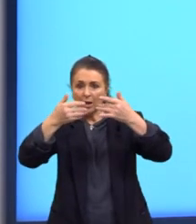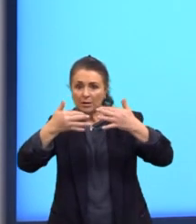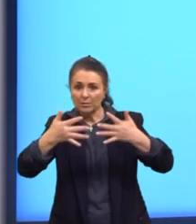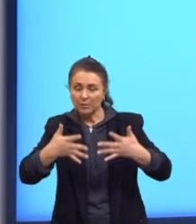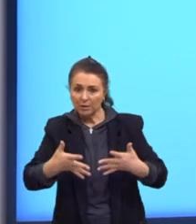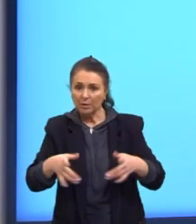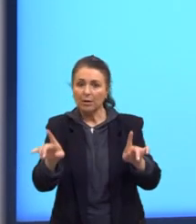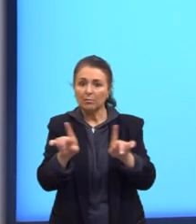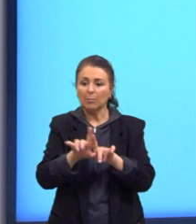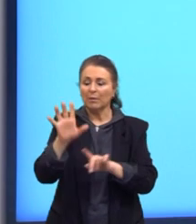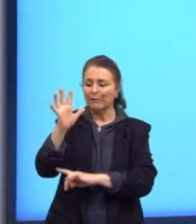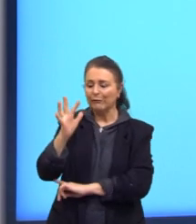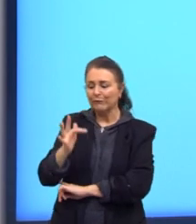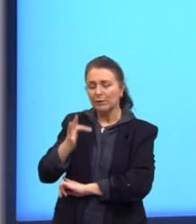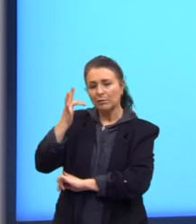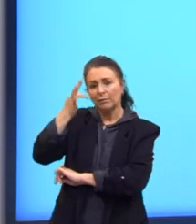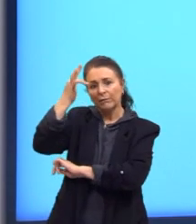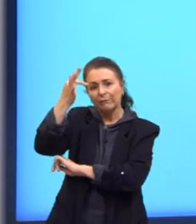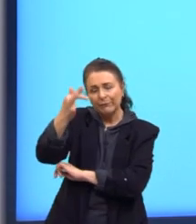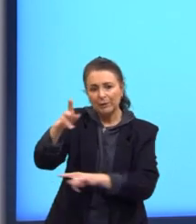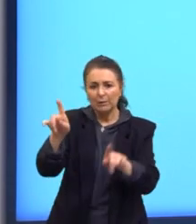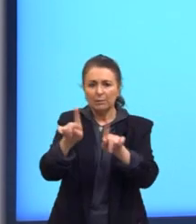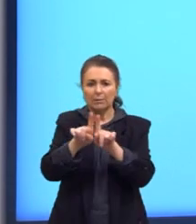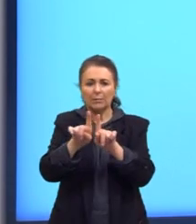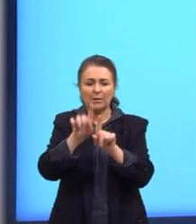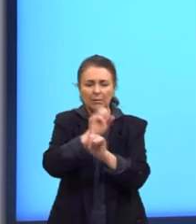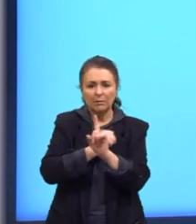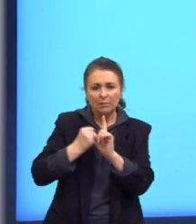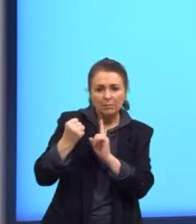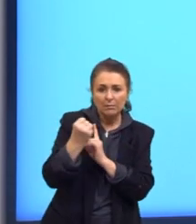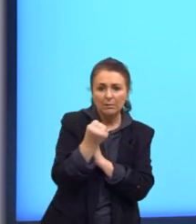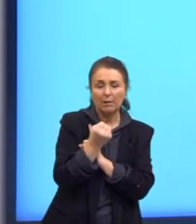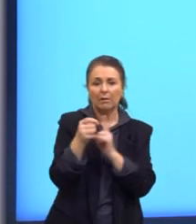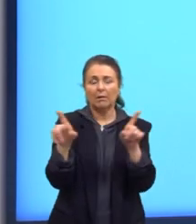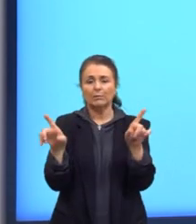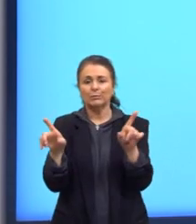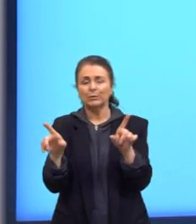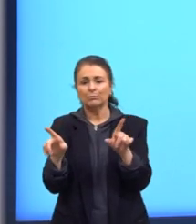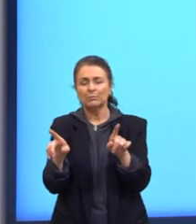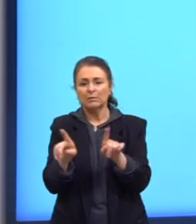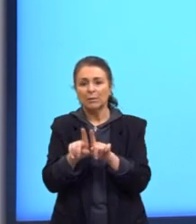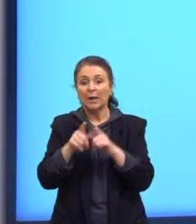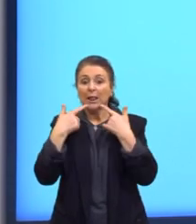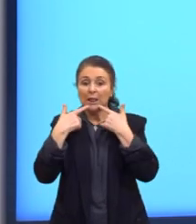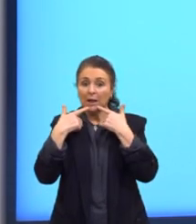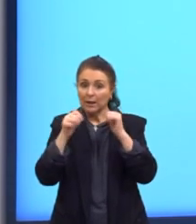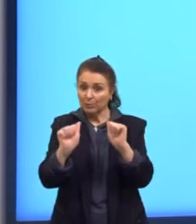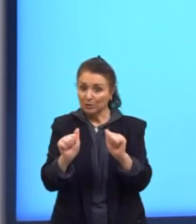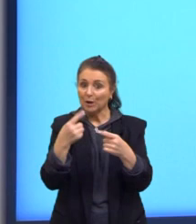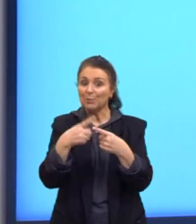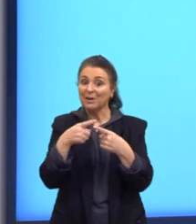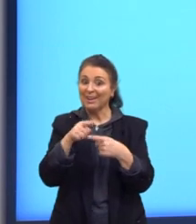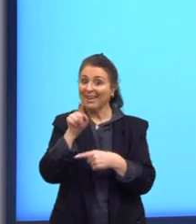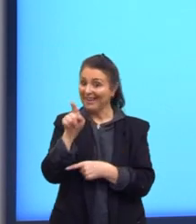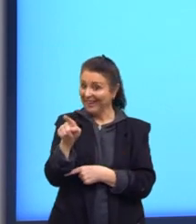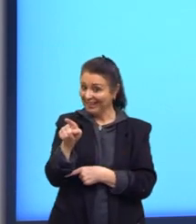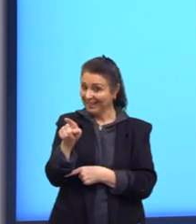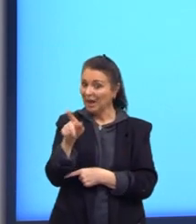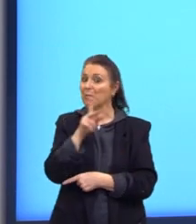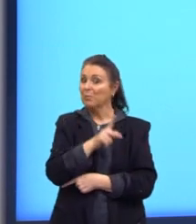mais filosóficas, mais sociais e também linguísticas. Porque ela é professora